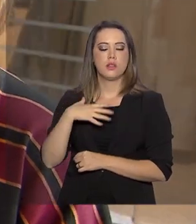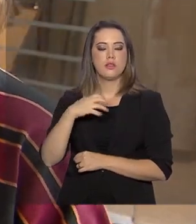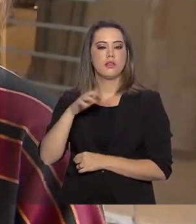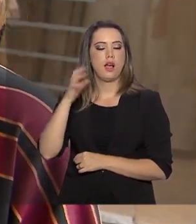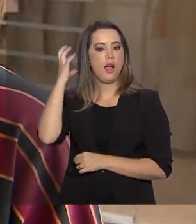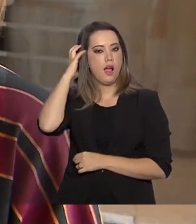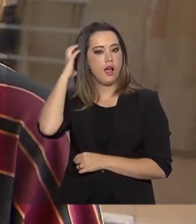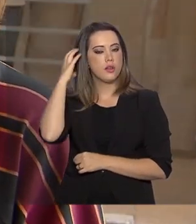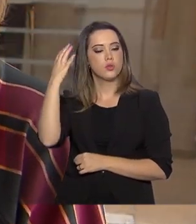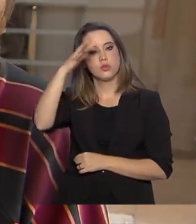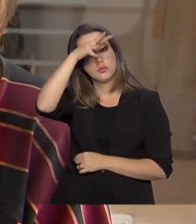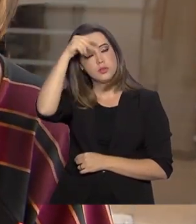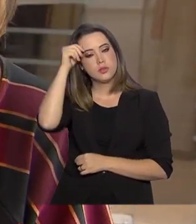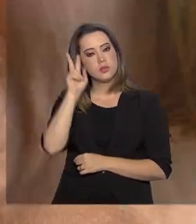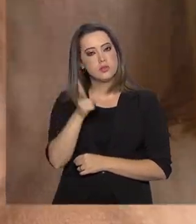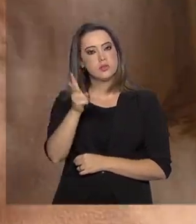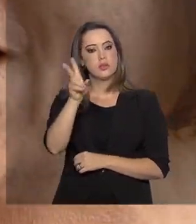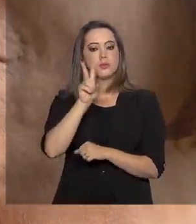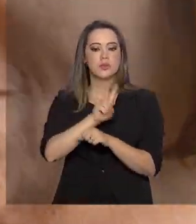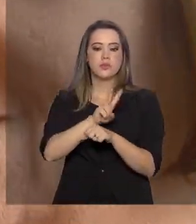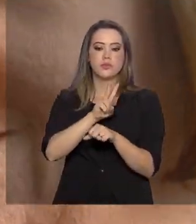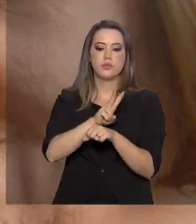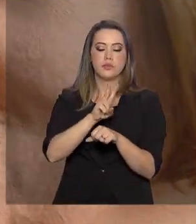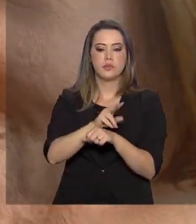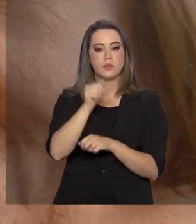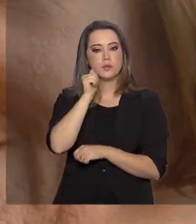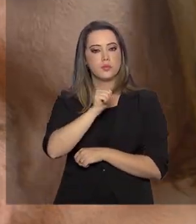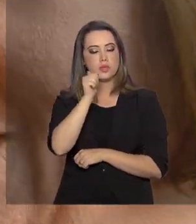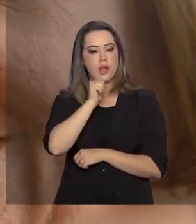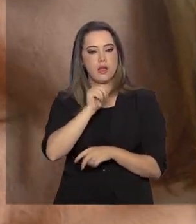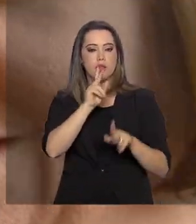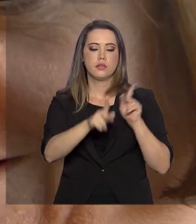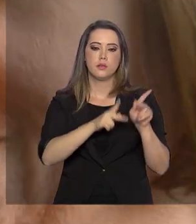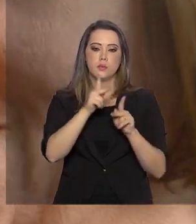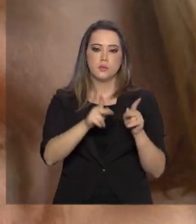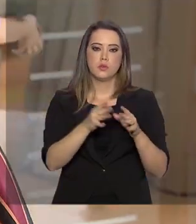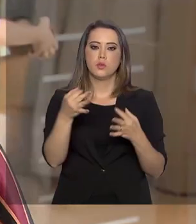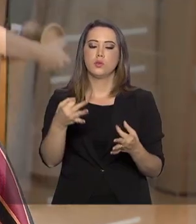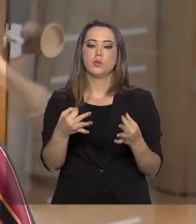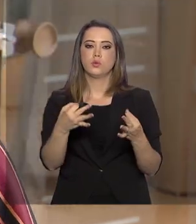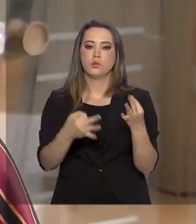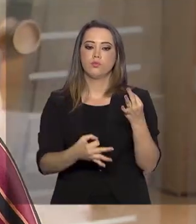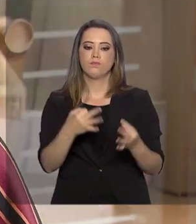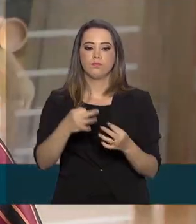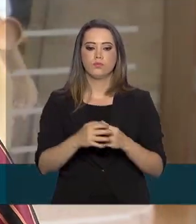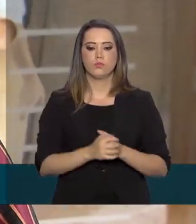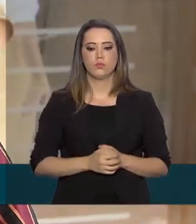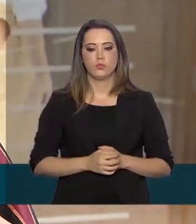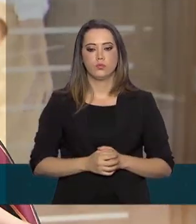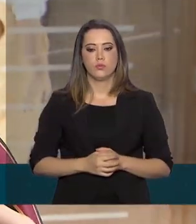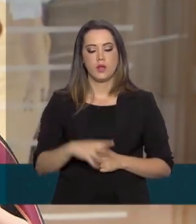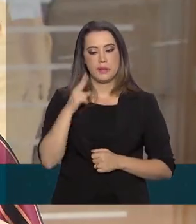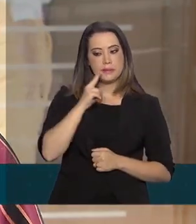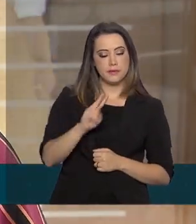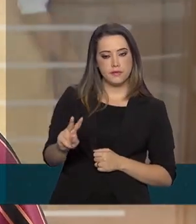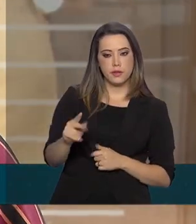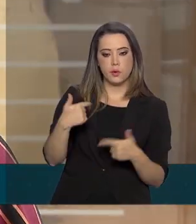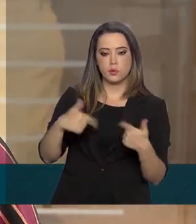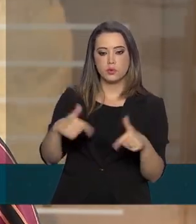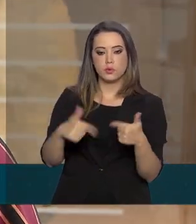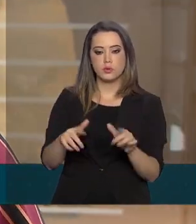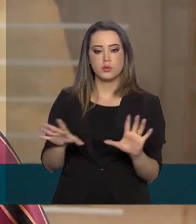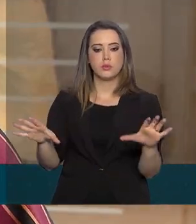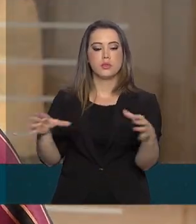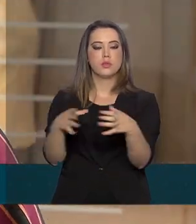sempre defendeu as causas das mulheres e dos povos ribeirinhos, foi jurada do prêmio. Quando você vê o trabalho desses